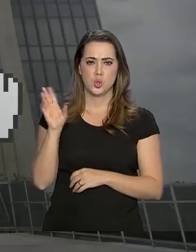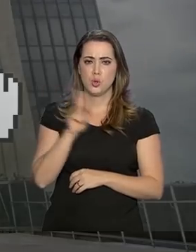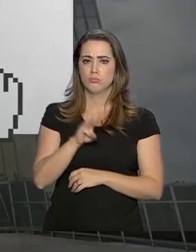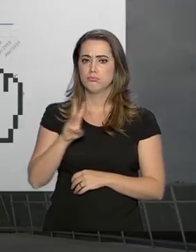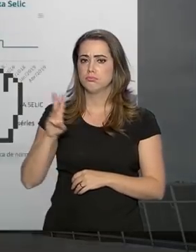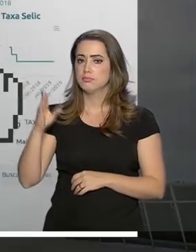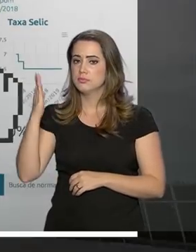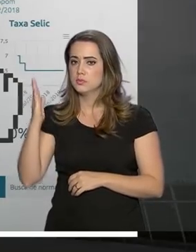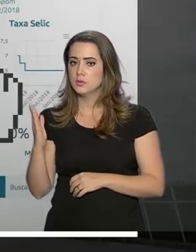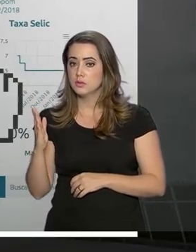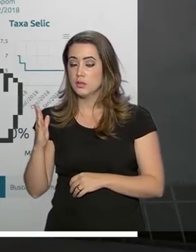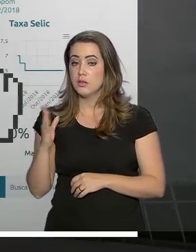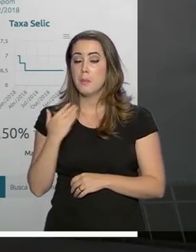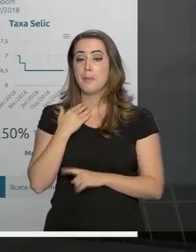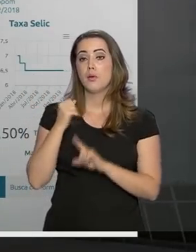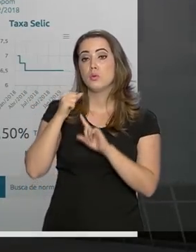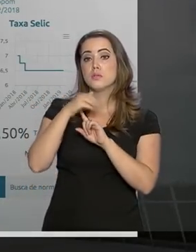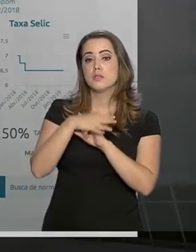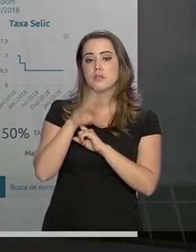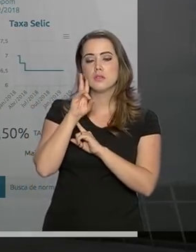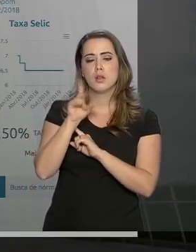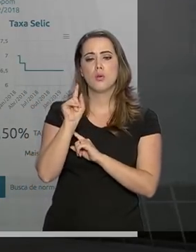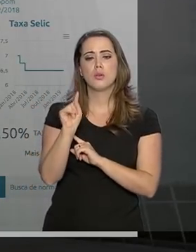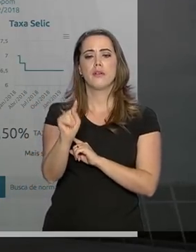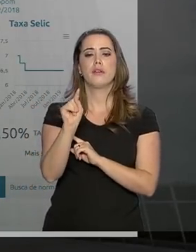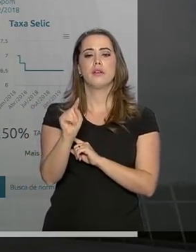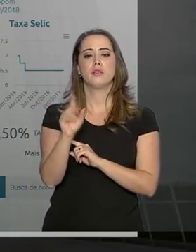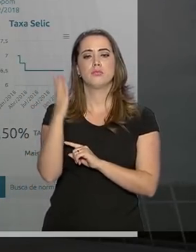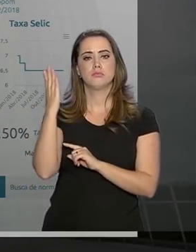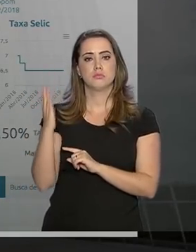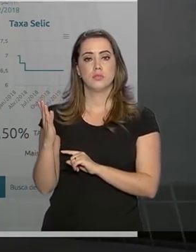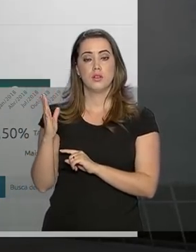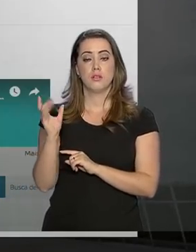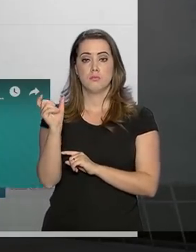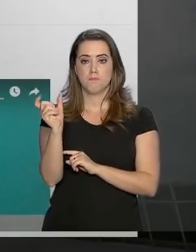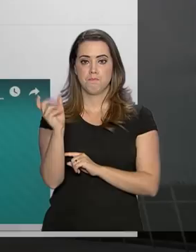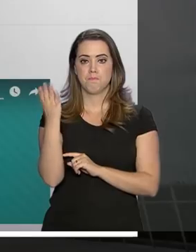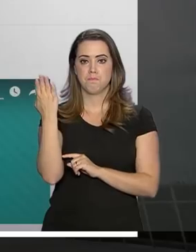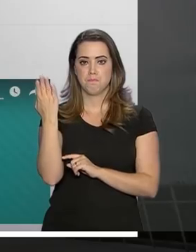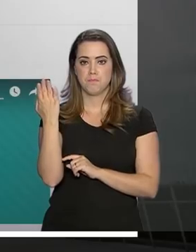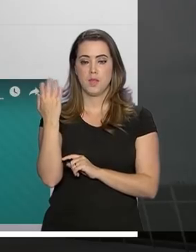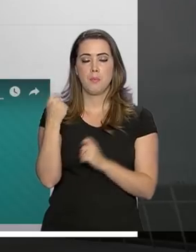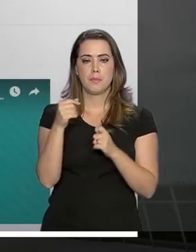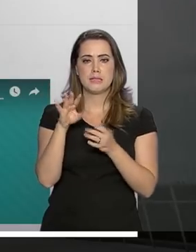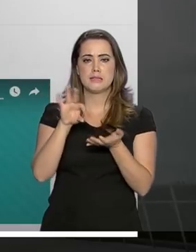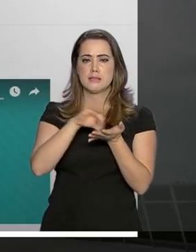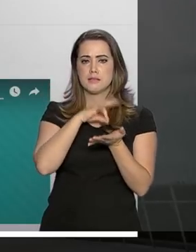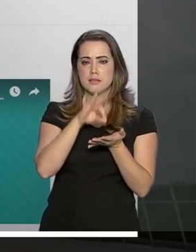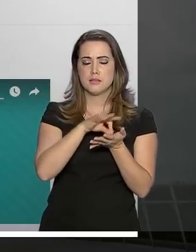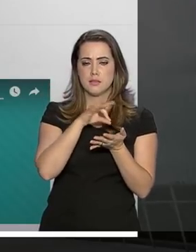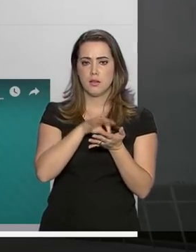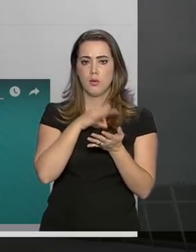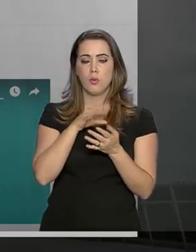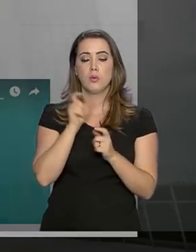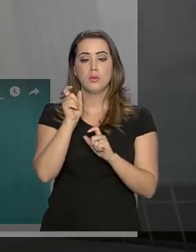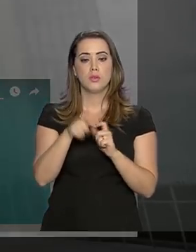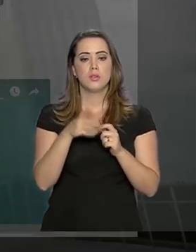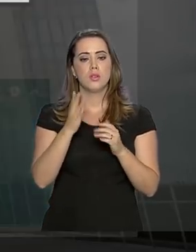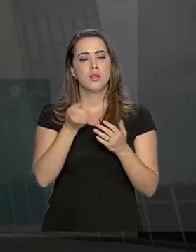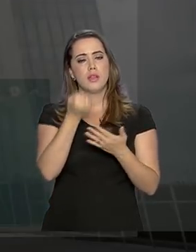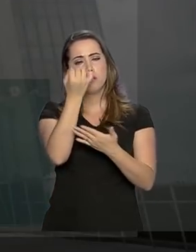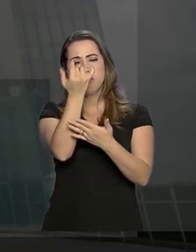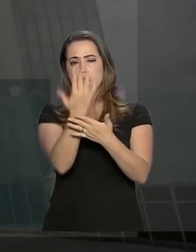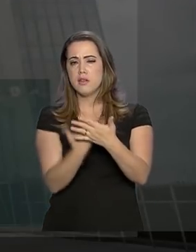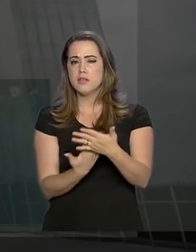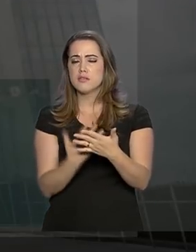na página do Banco Central e clicar em Registrato. É preciso se credenciar. O assistente virtual lista